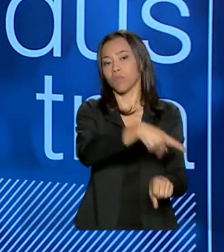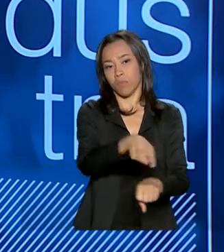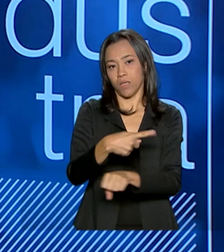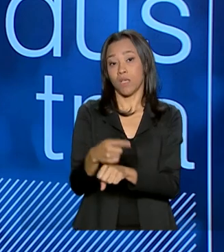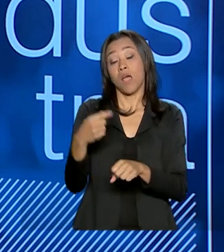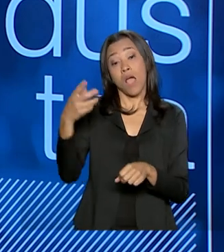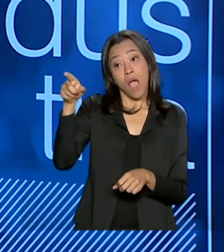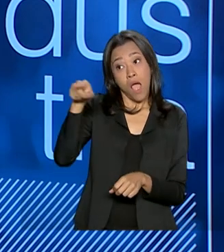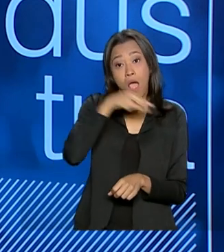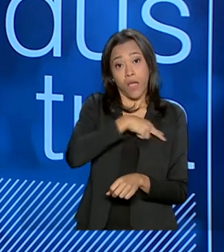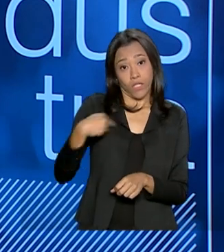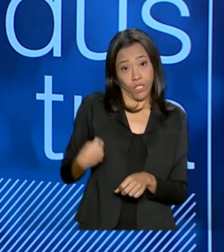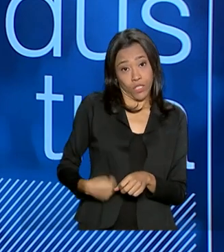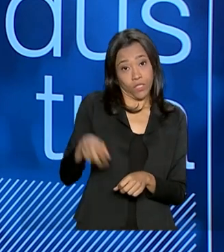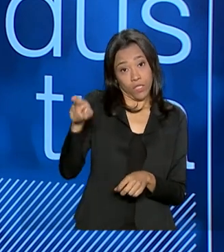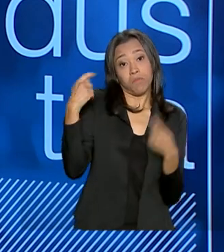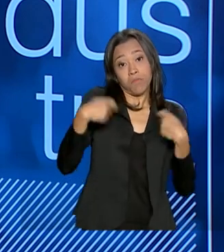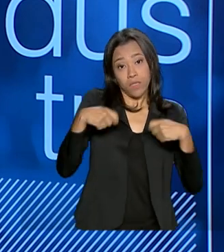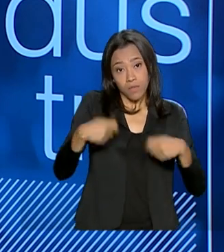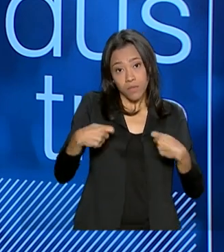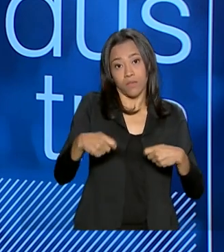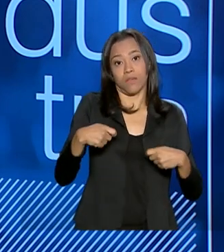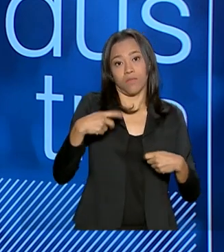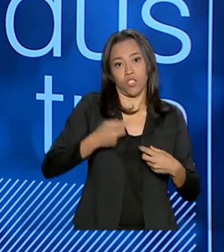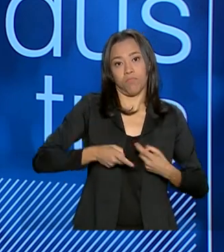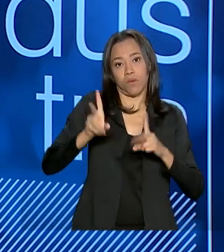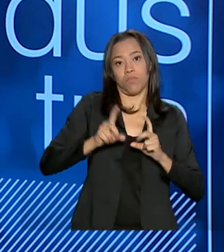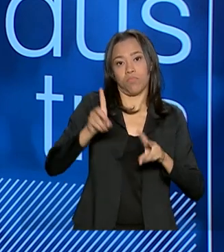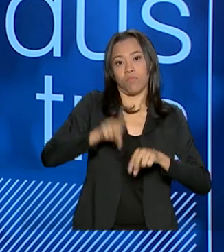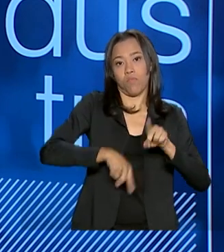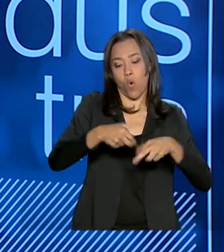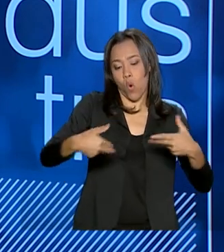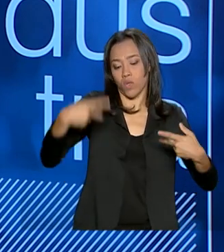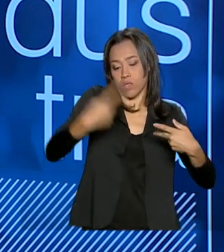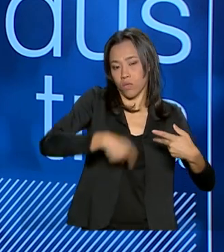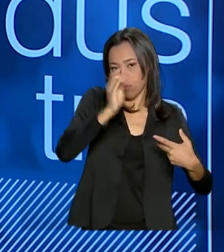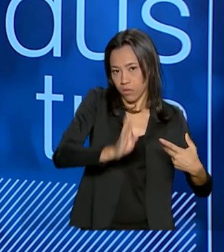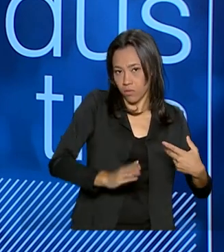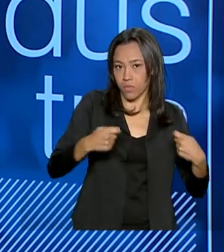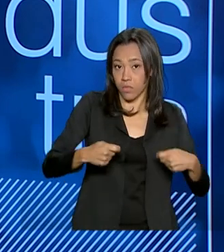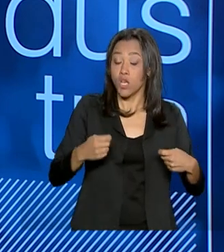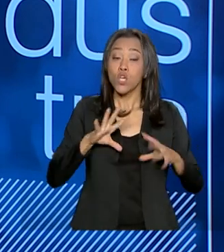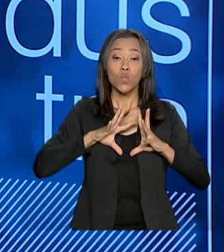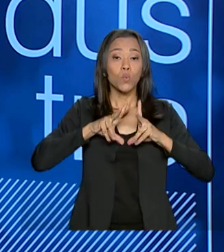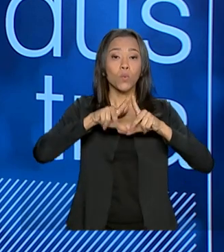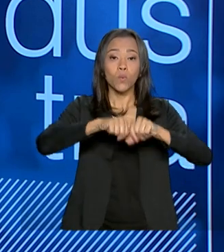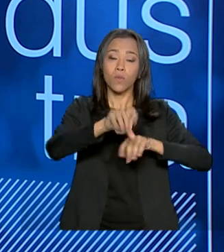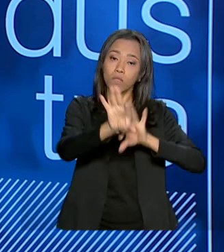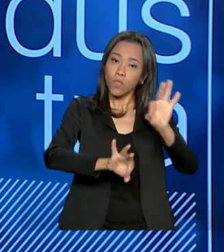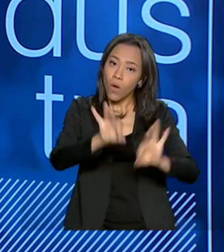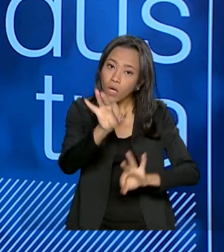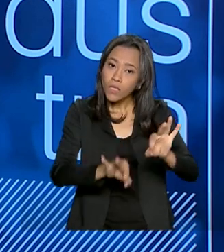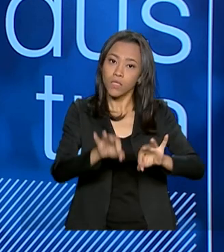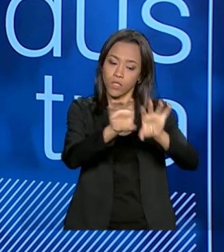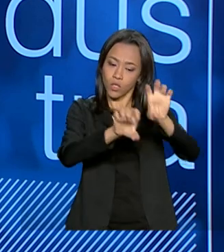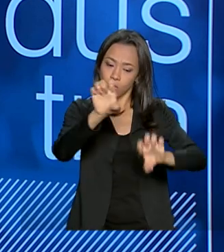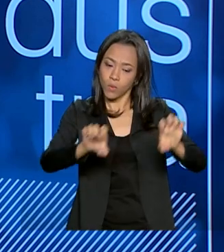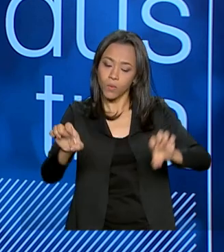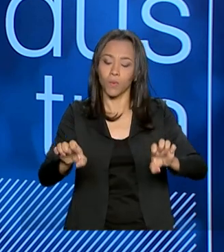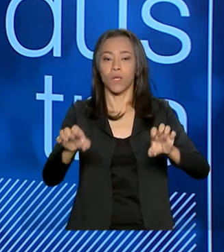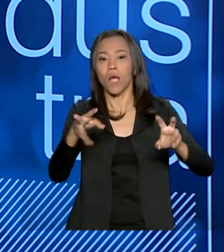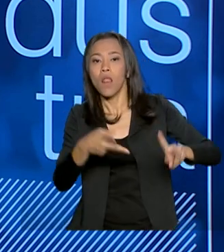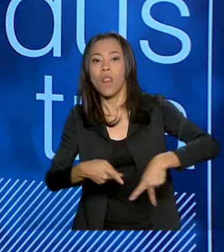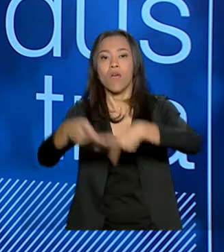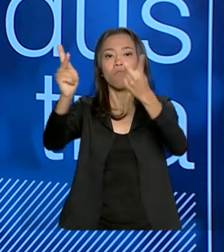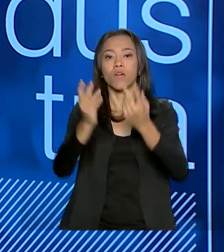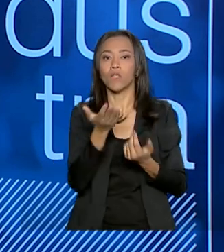alimentos. Então, tudo aquilo que nós colocarmos aqui em infraestrutura que beneficie o transporte de alimentos para